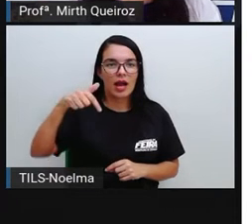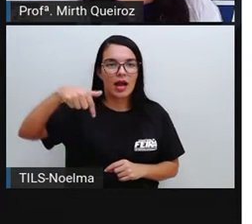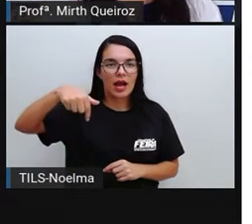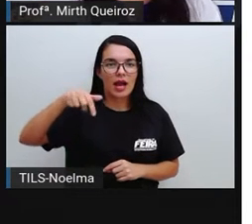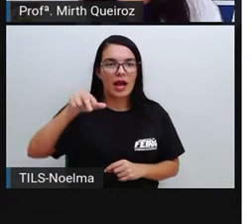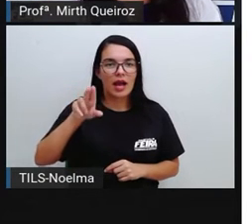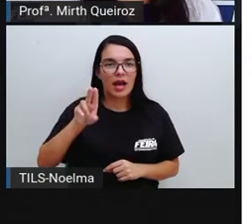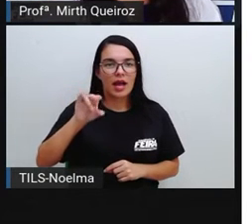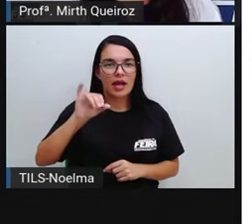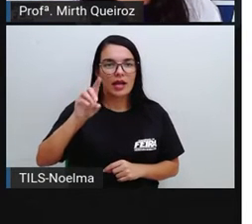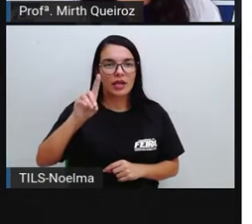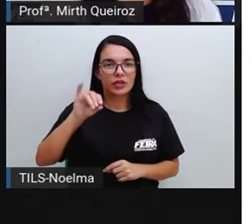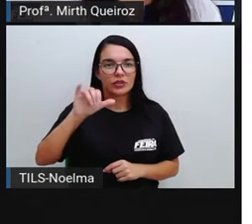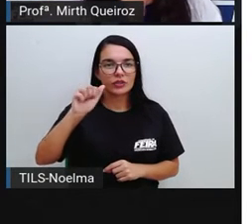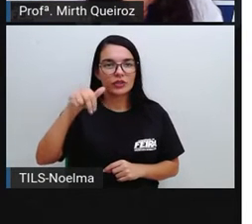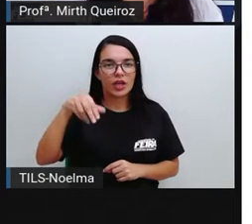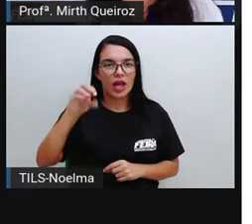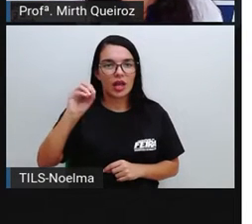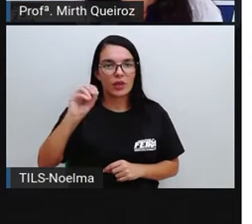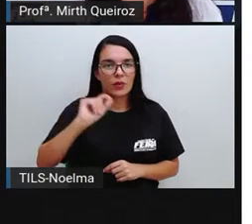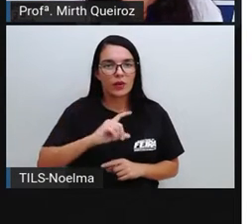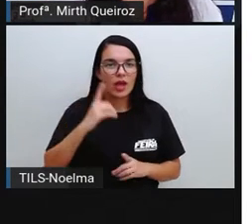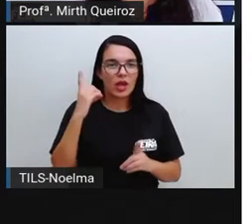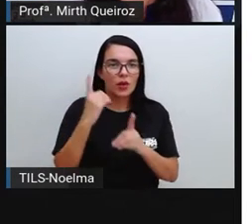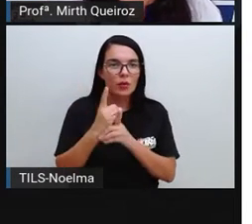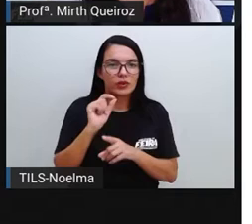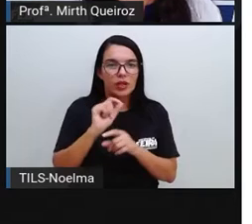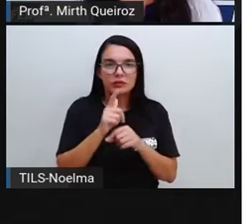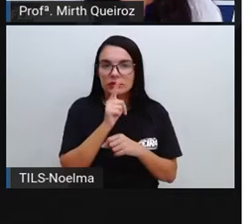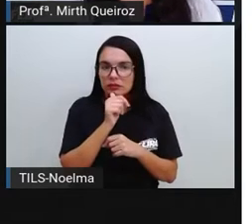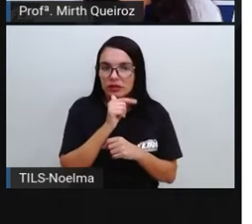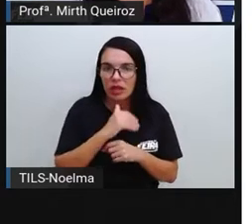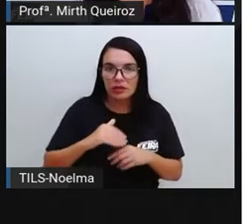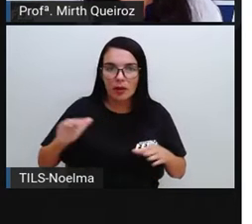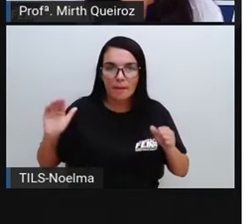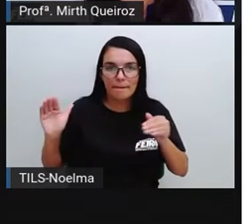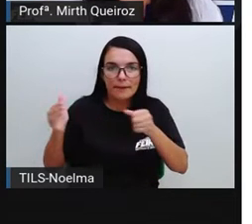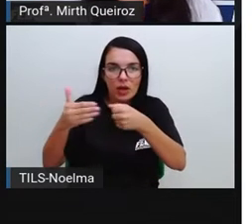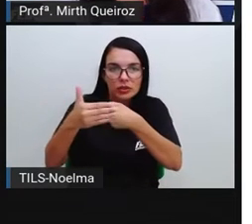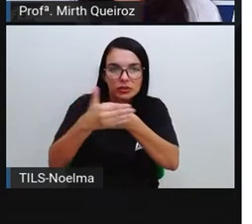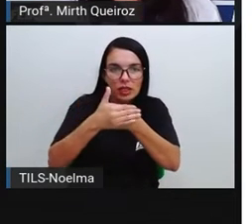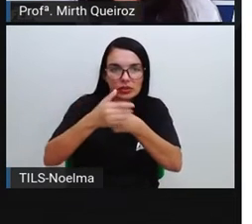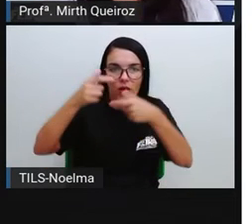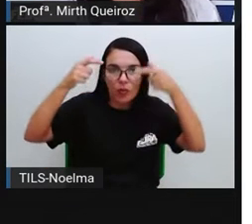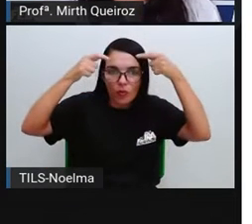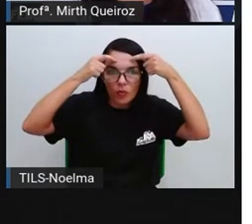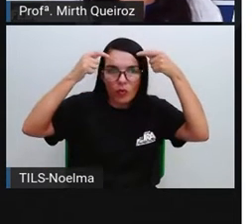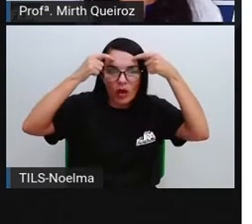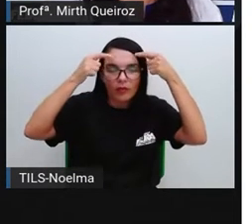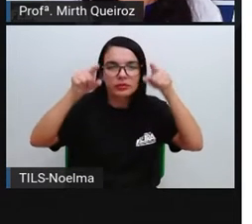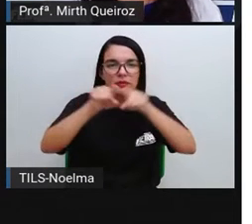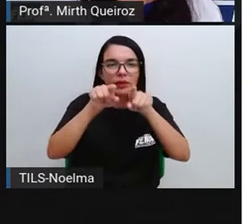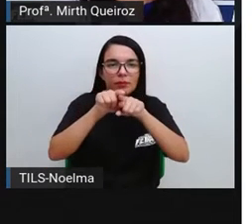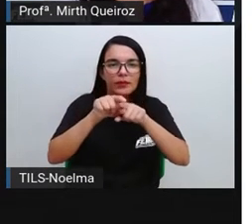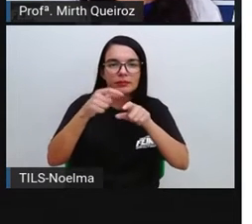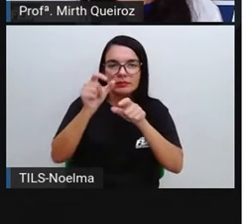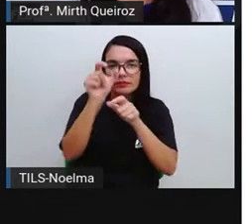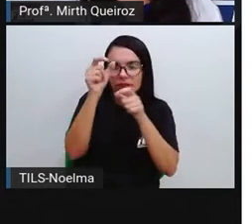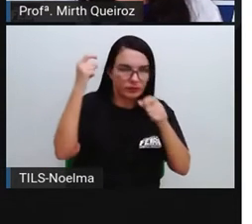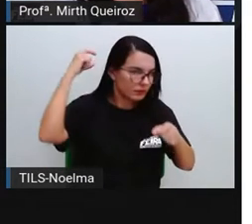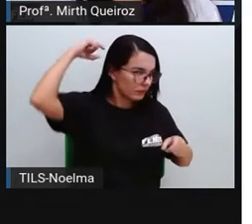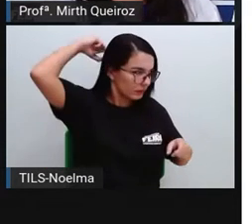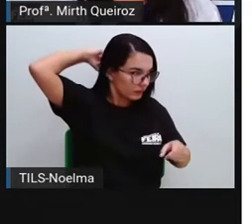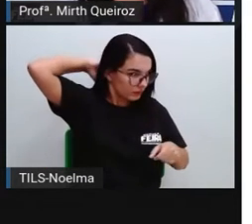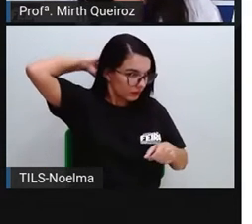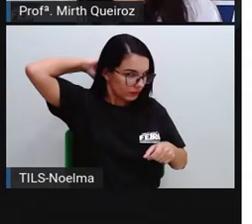cérebro, por exemplo Protege o encéfalo E a medula espinal também O